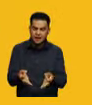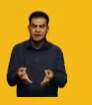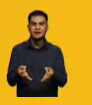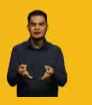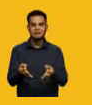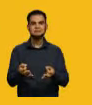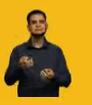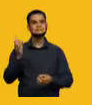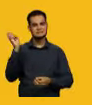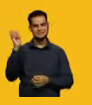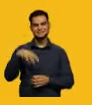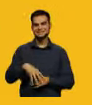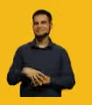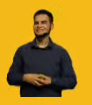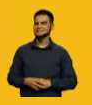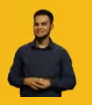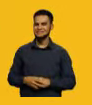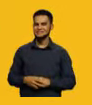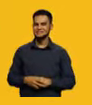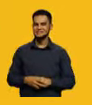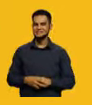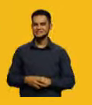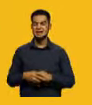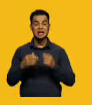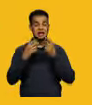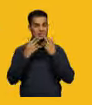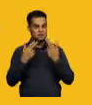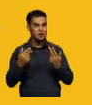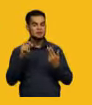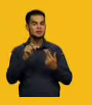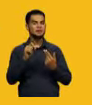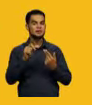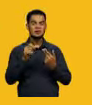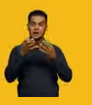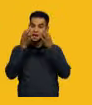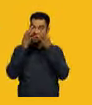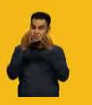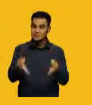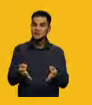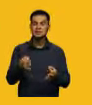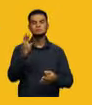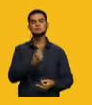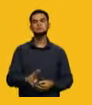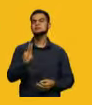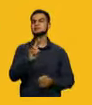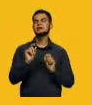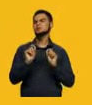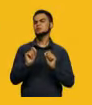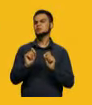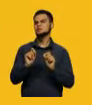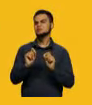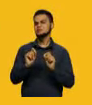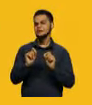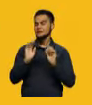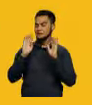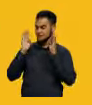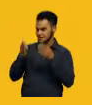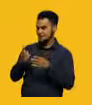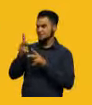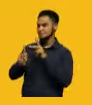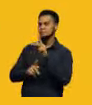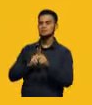Sim. A linguagem é de advertência, mas utilizada de forma que chama a atenção do público-alvo.